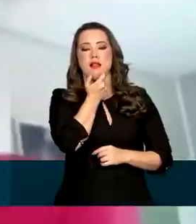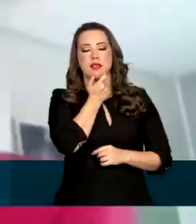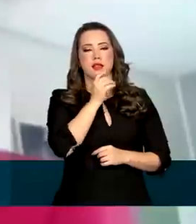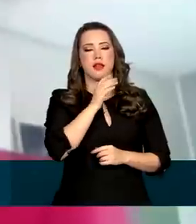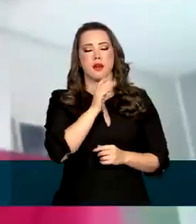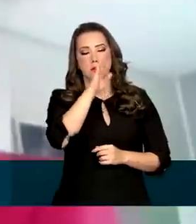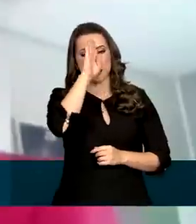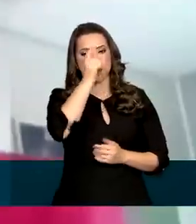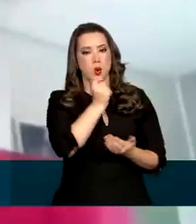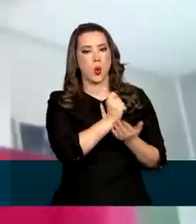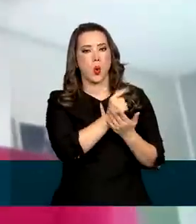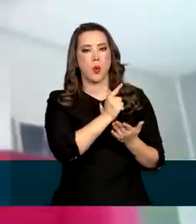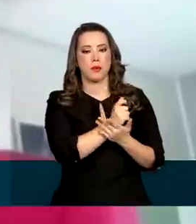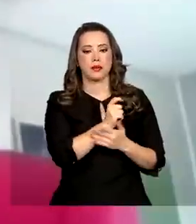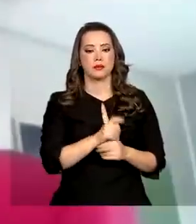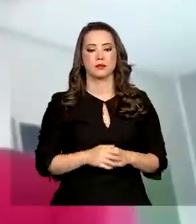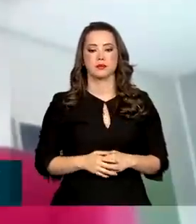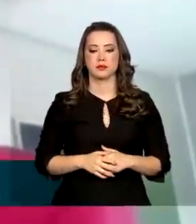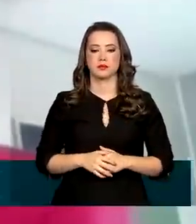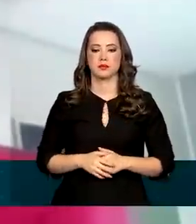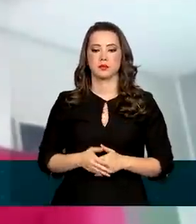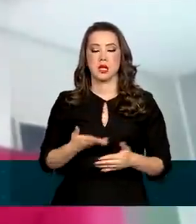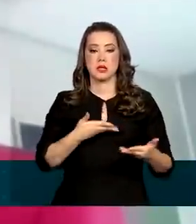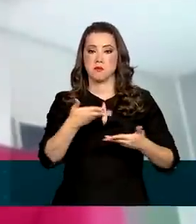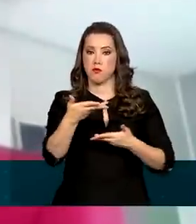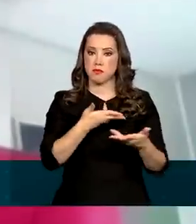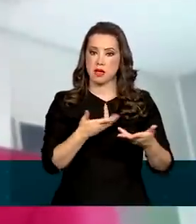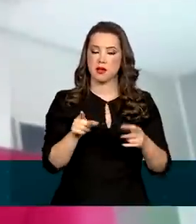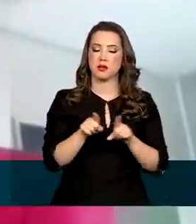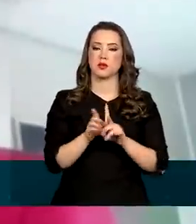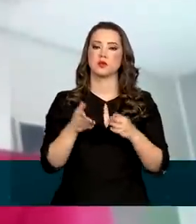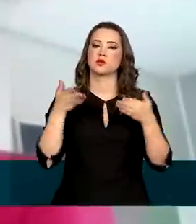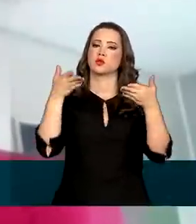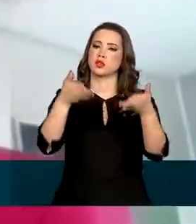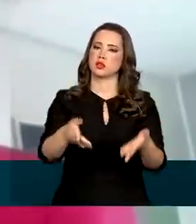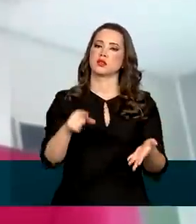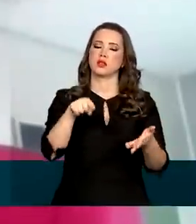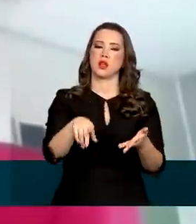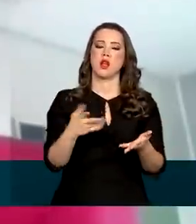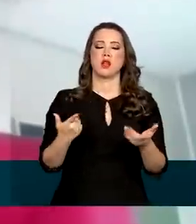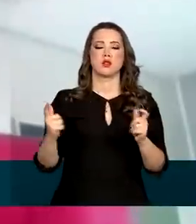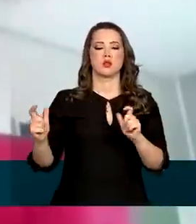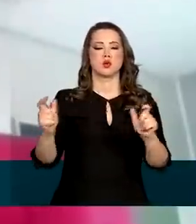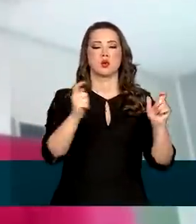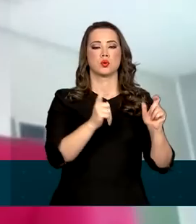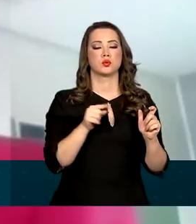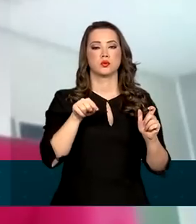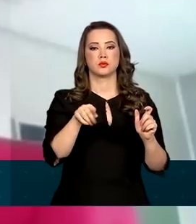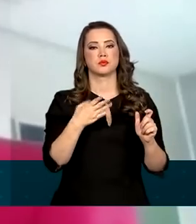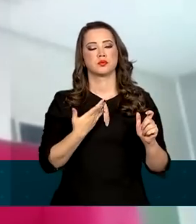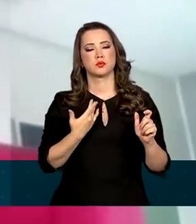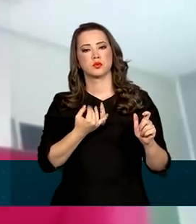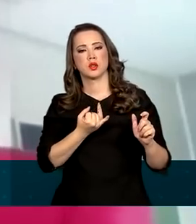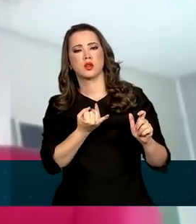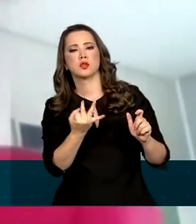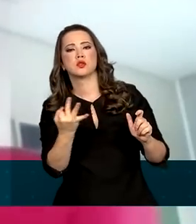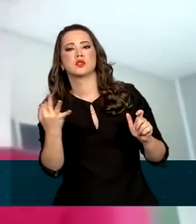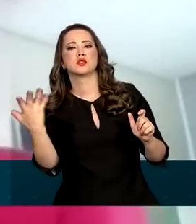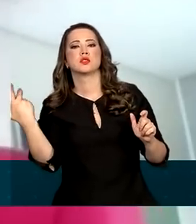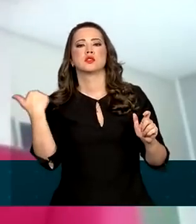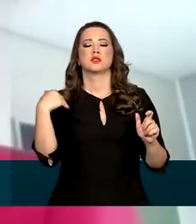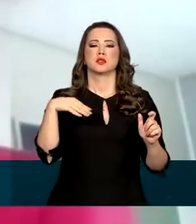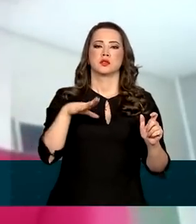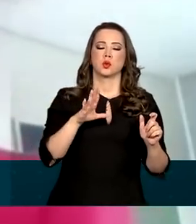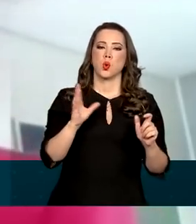Esse movimento de participar desses grandes pavilhões e participar de centenas de